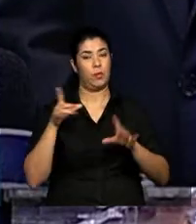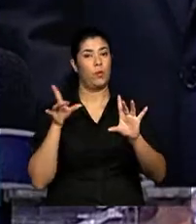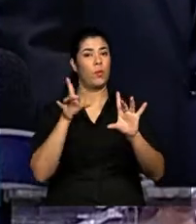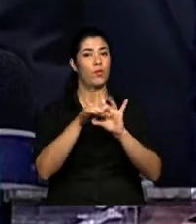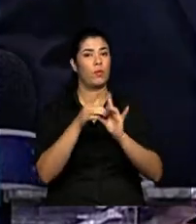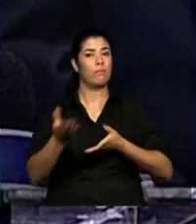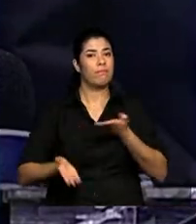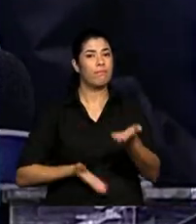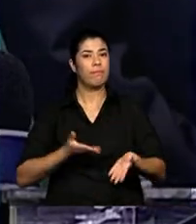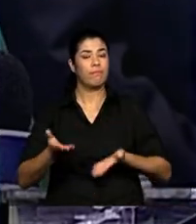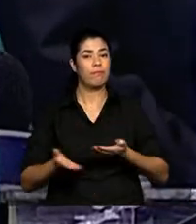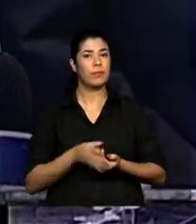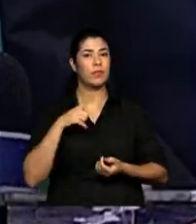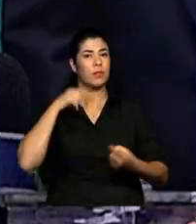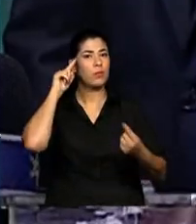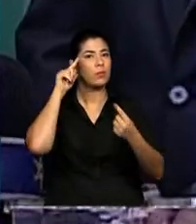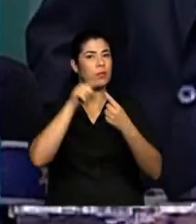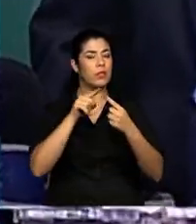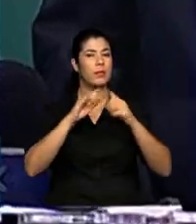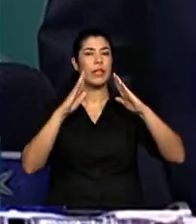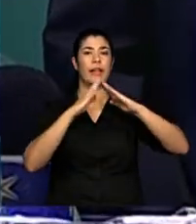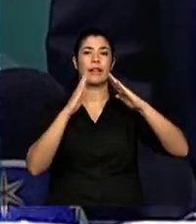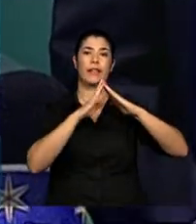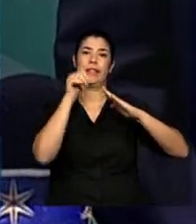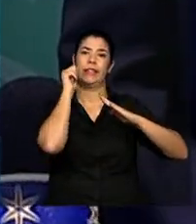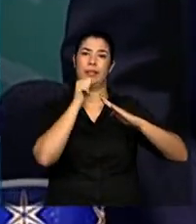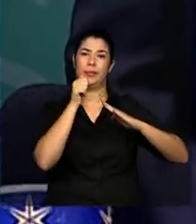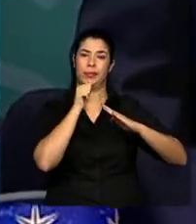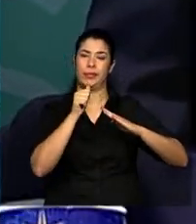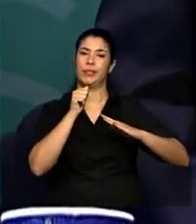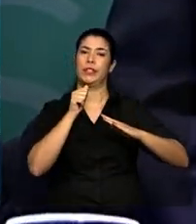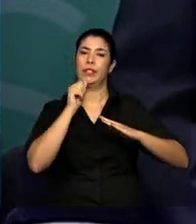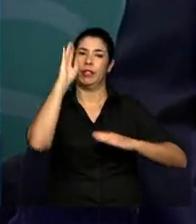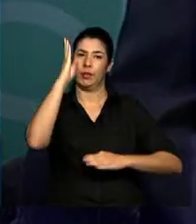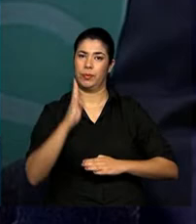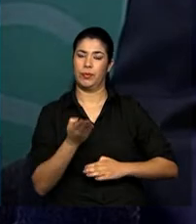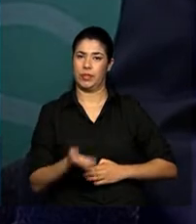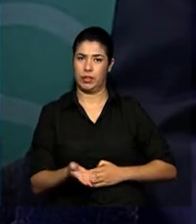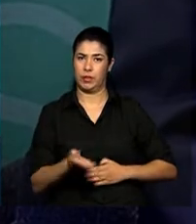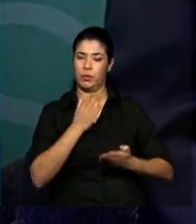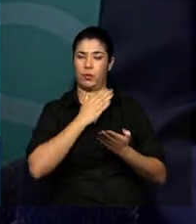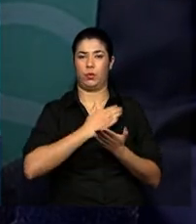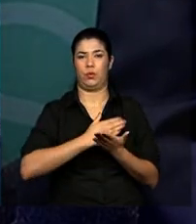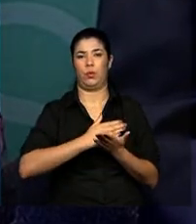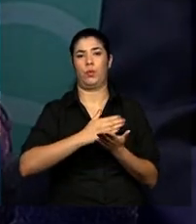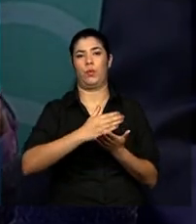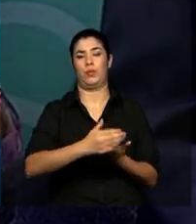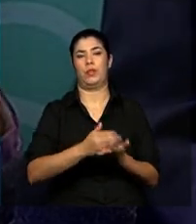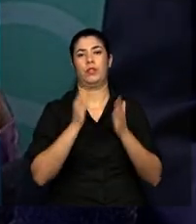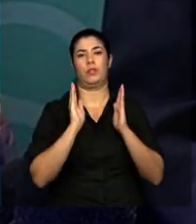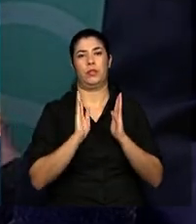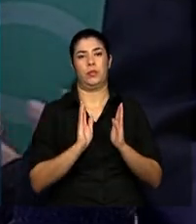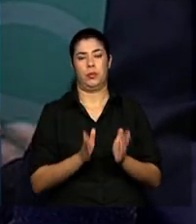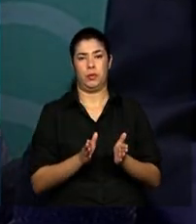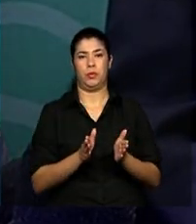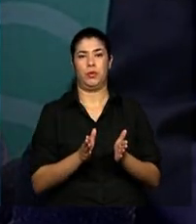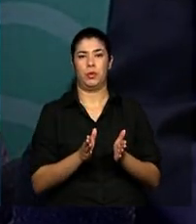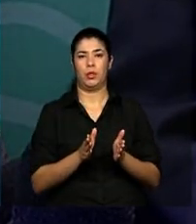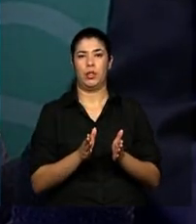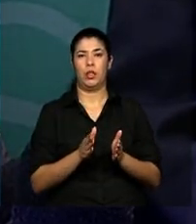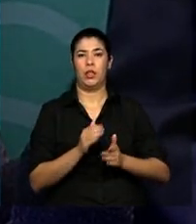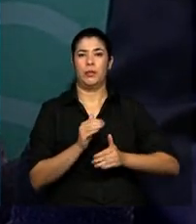serviços prestados pela Casa da Mulher Brasileira. A Casa da Mulher Brasileira, a partir dessa